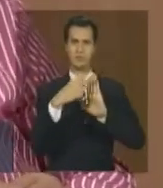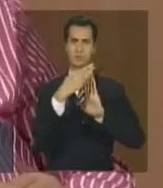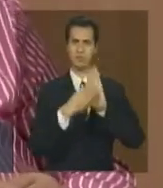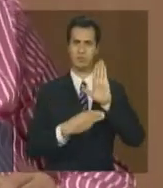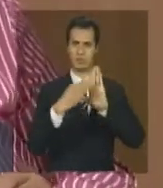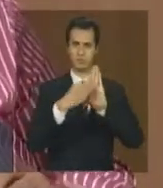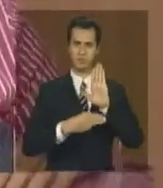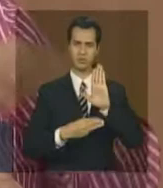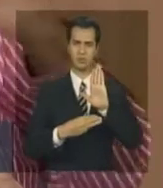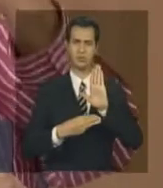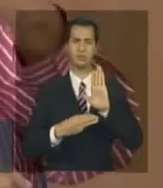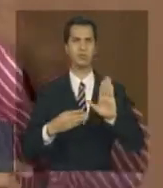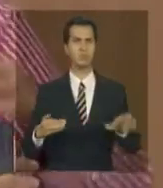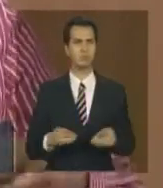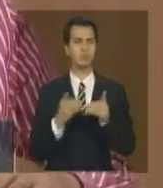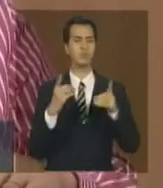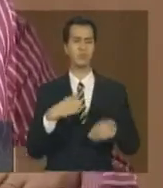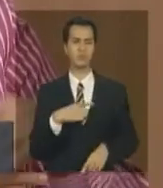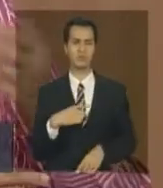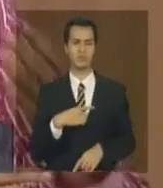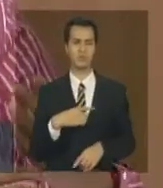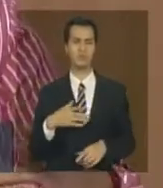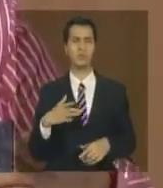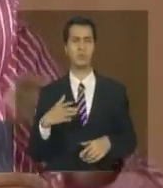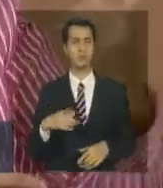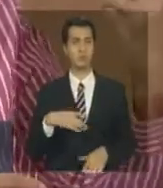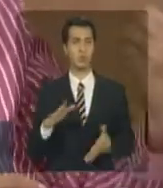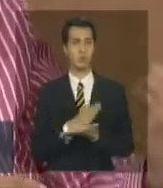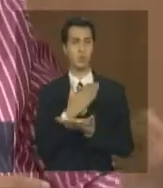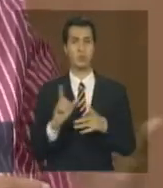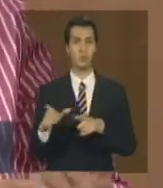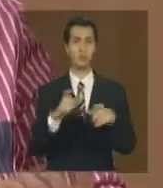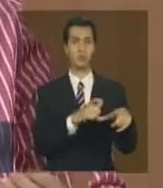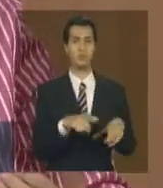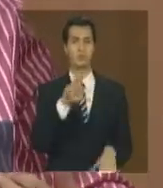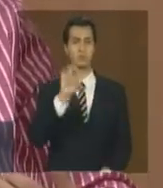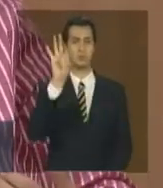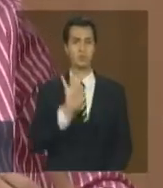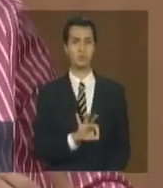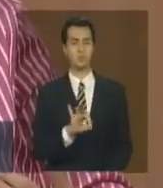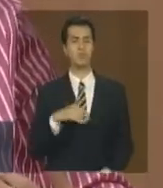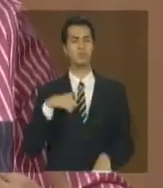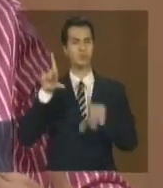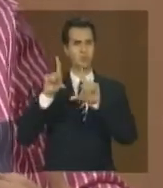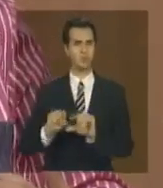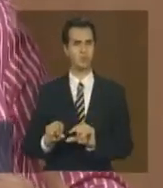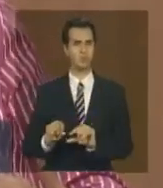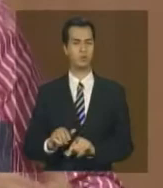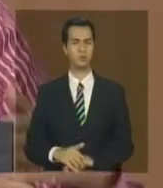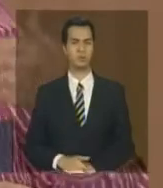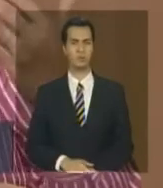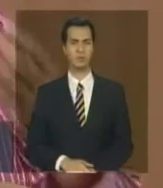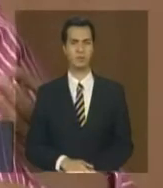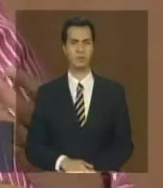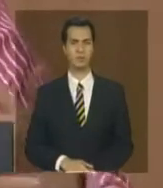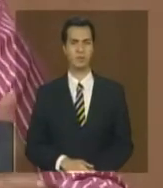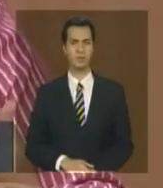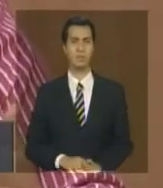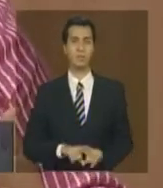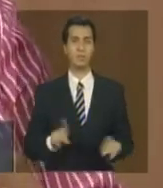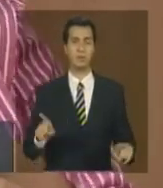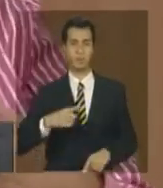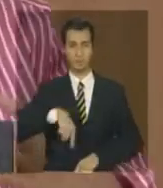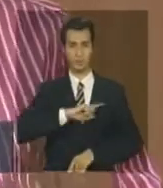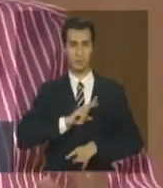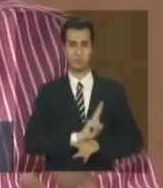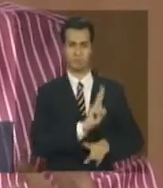de reduções bastante significativas tem situações de 50% em relação ao período anterior mas a ideia do monitoramento